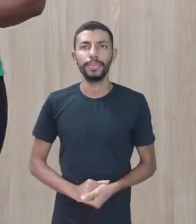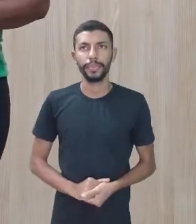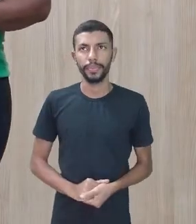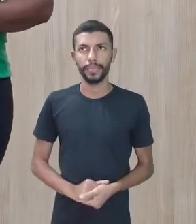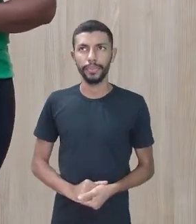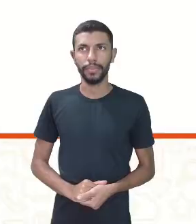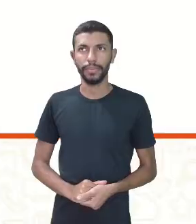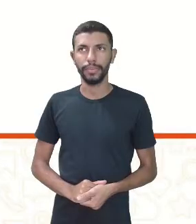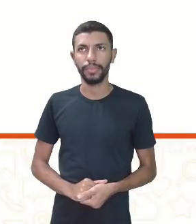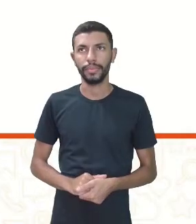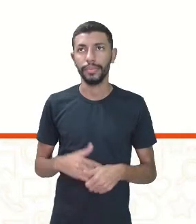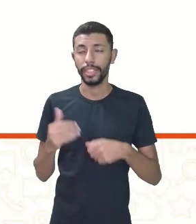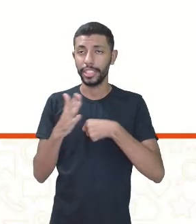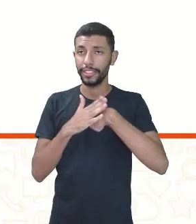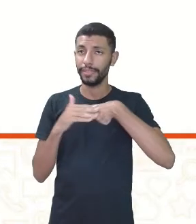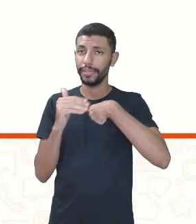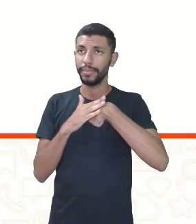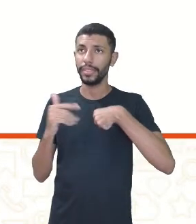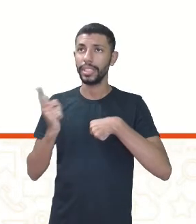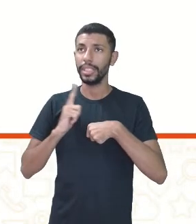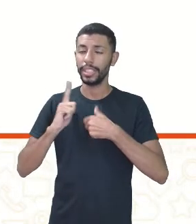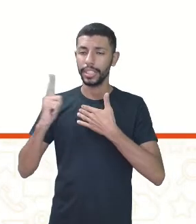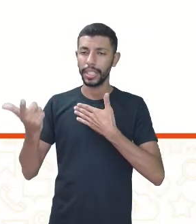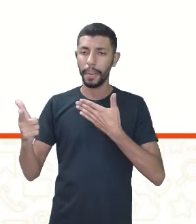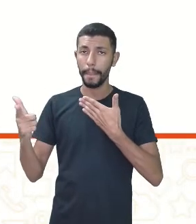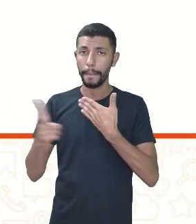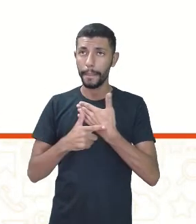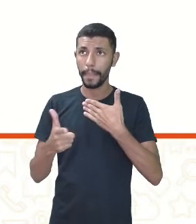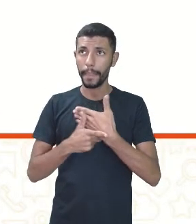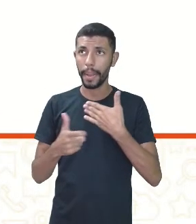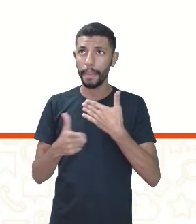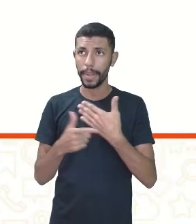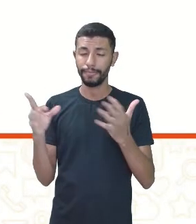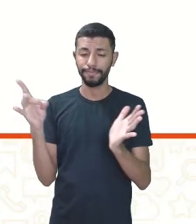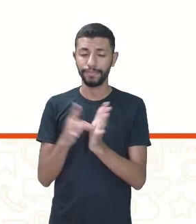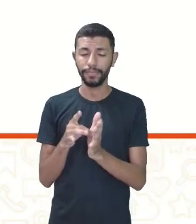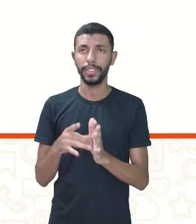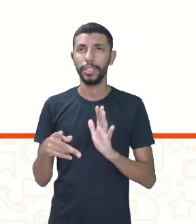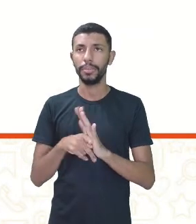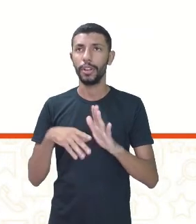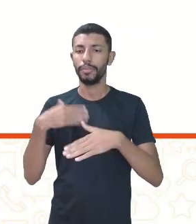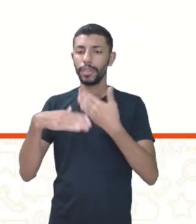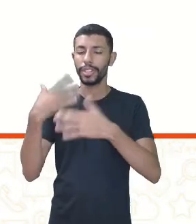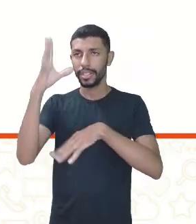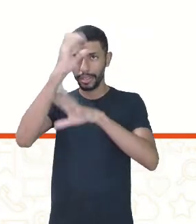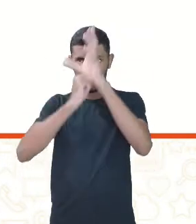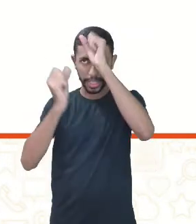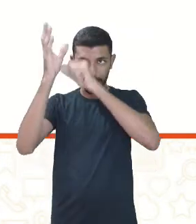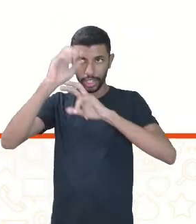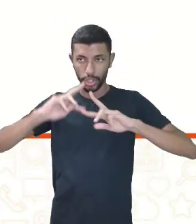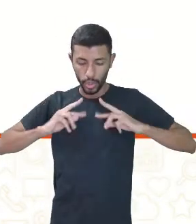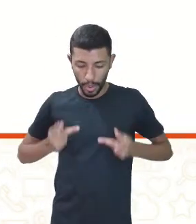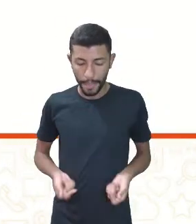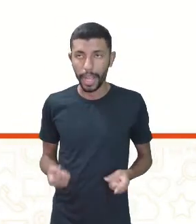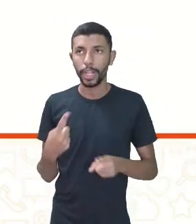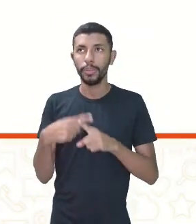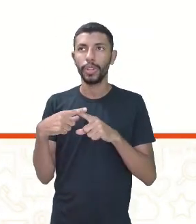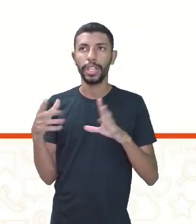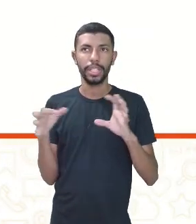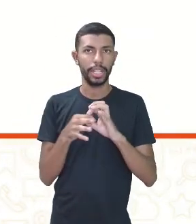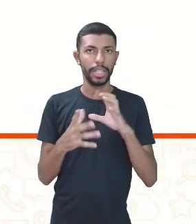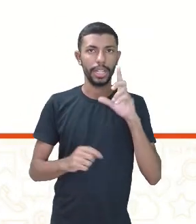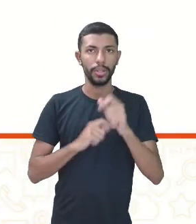A afetividade tem um papel determinante no processo de aprendizagem do ser humano, porque está